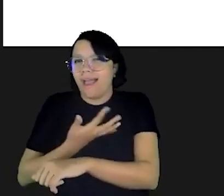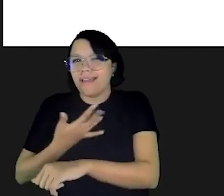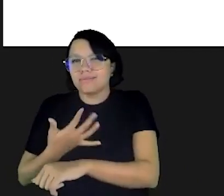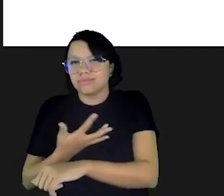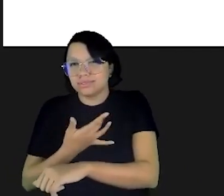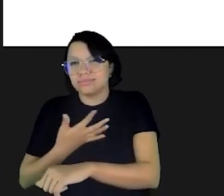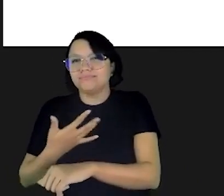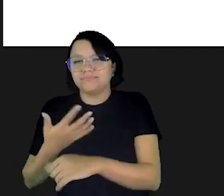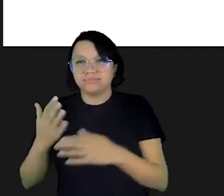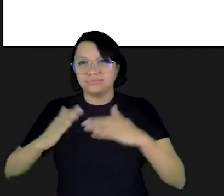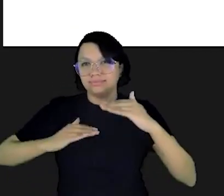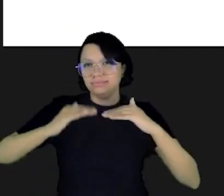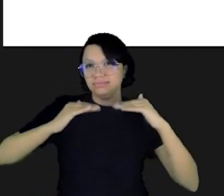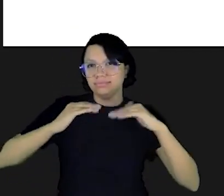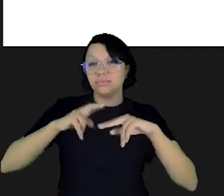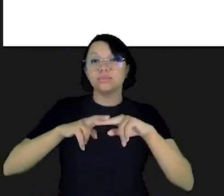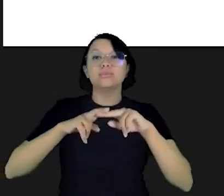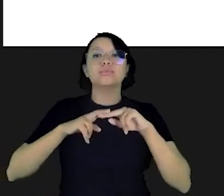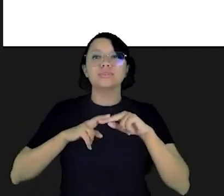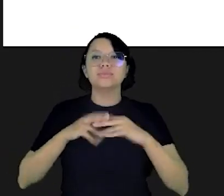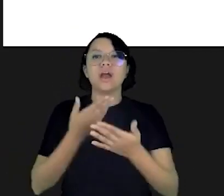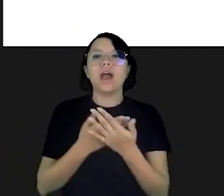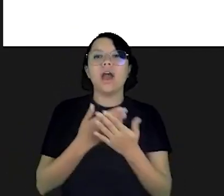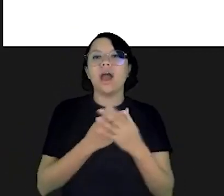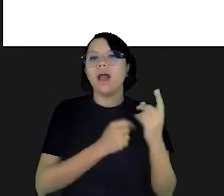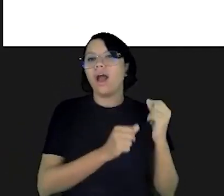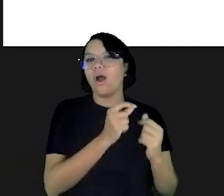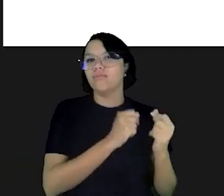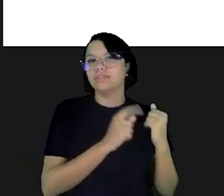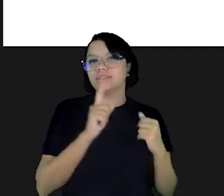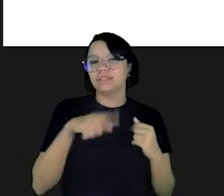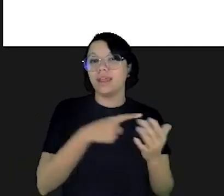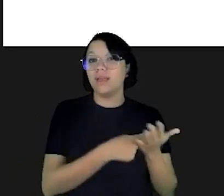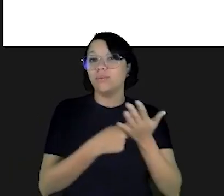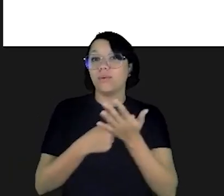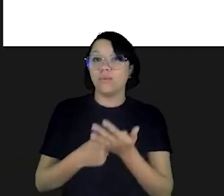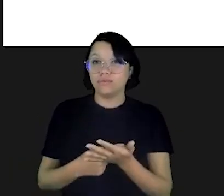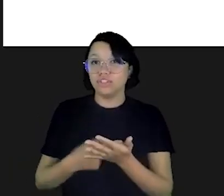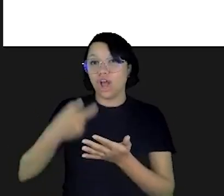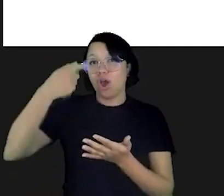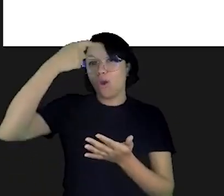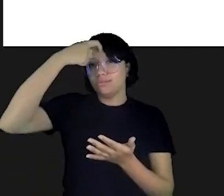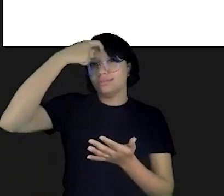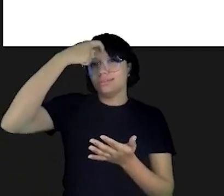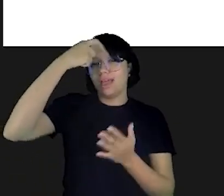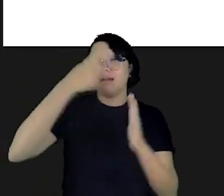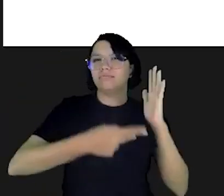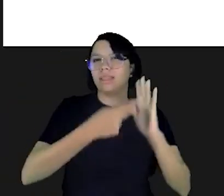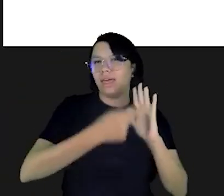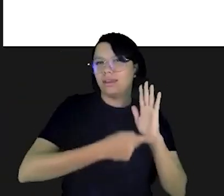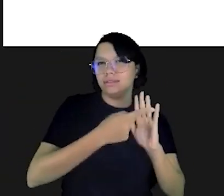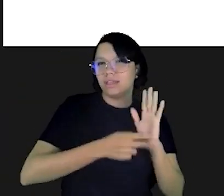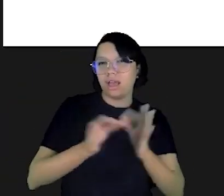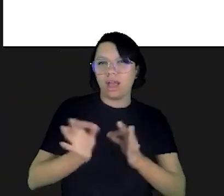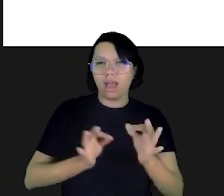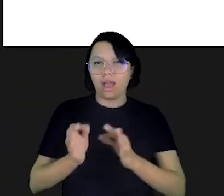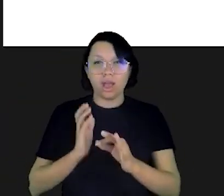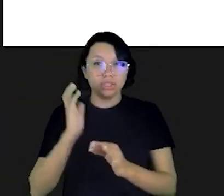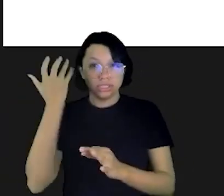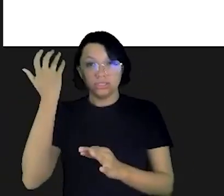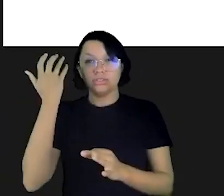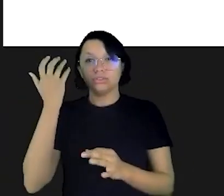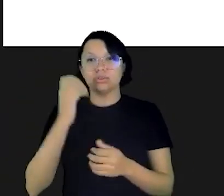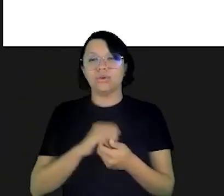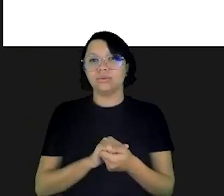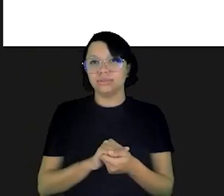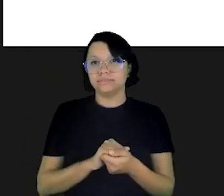você responde com o lado da emoção na sua balança e é por isso que a educação financeira é um convite à razão